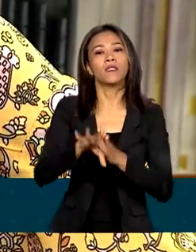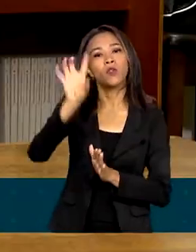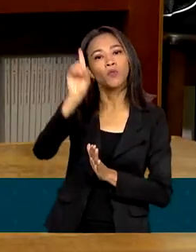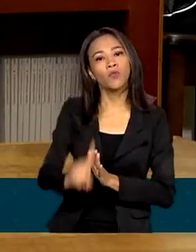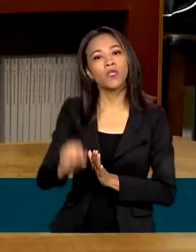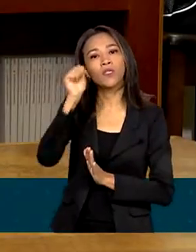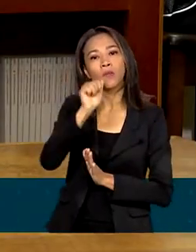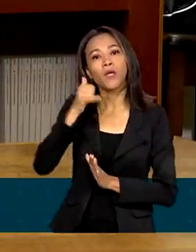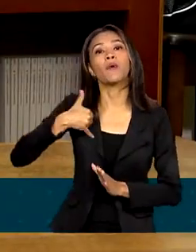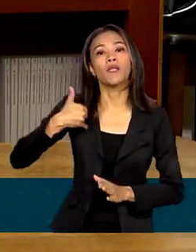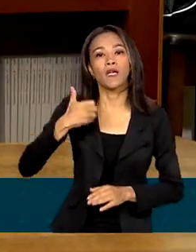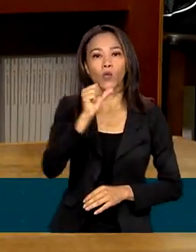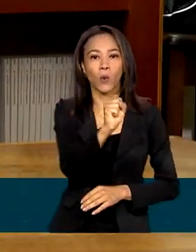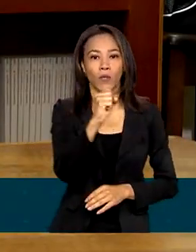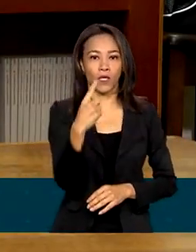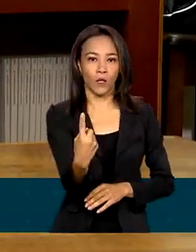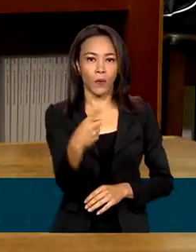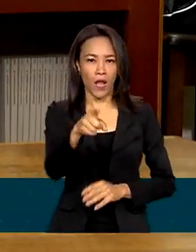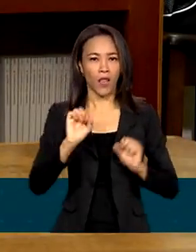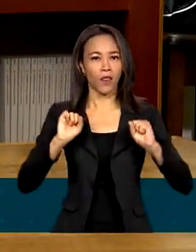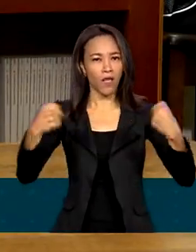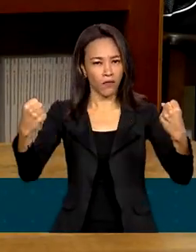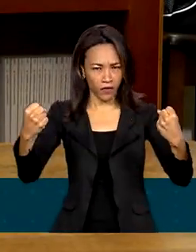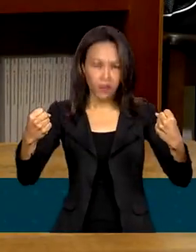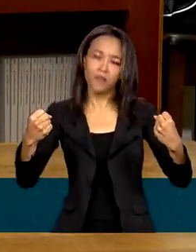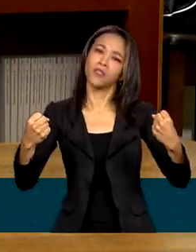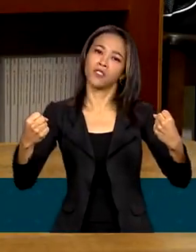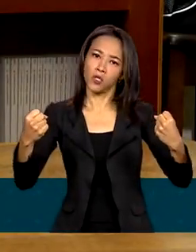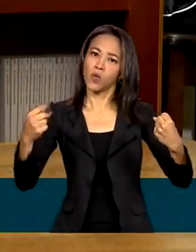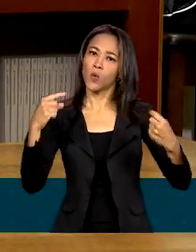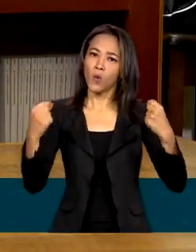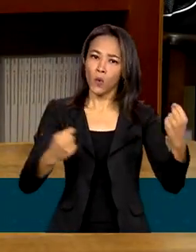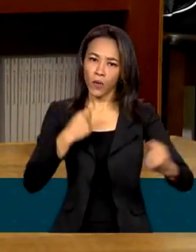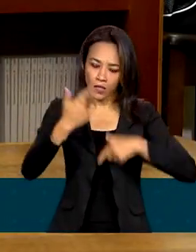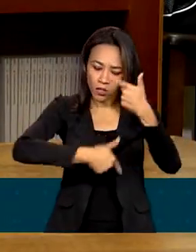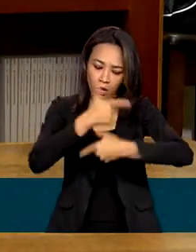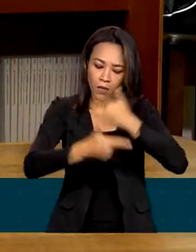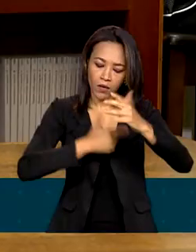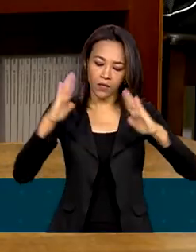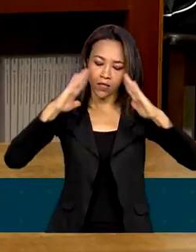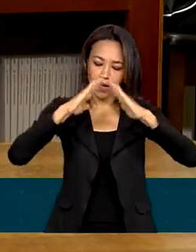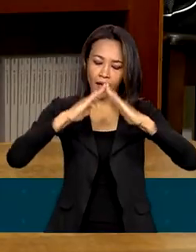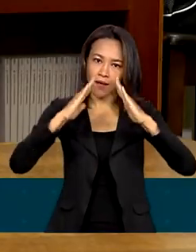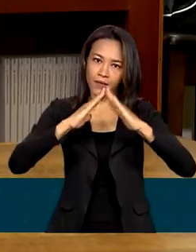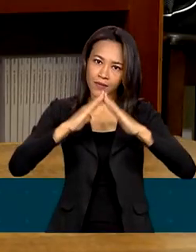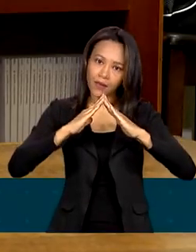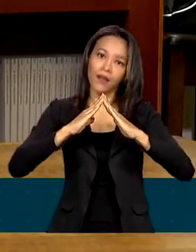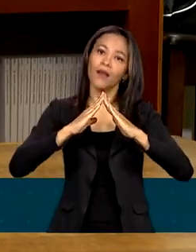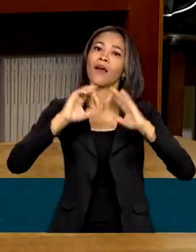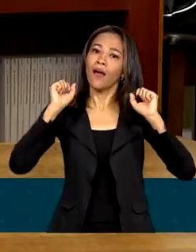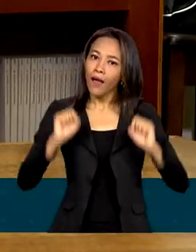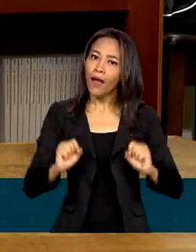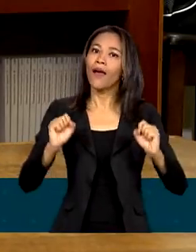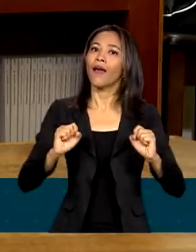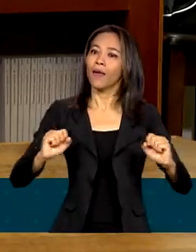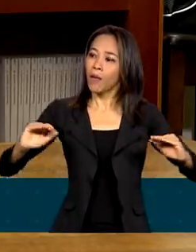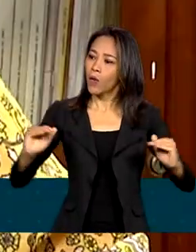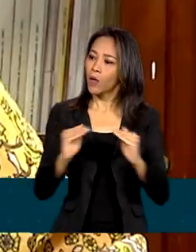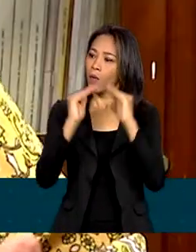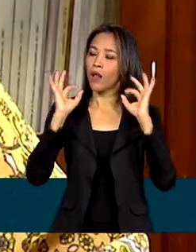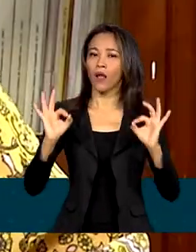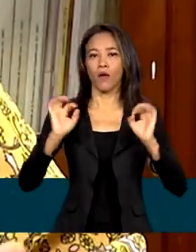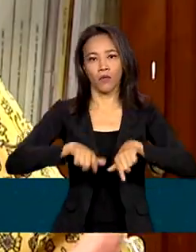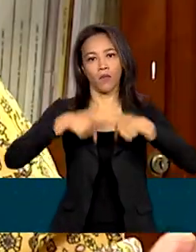81 anos, defende que a divisão total de tarefas domésticas é o caminho para igualar as posições.